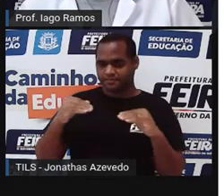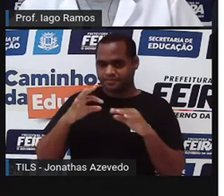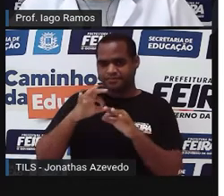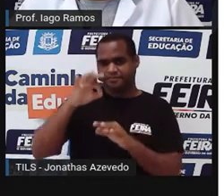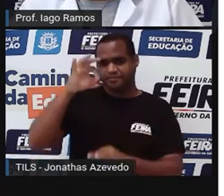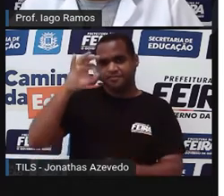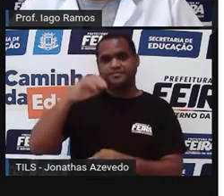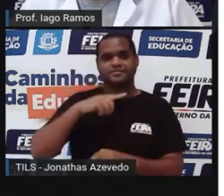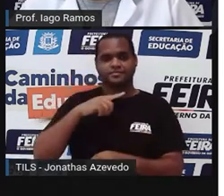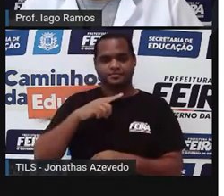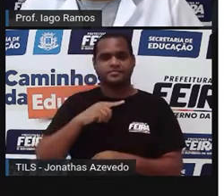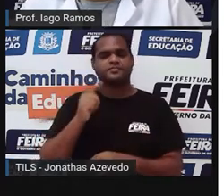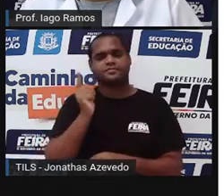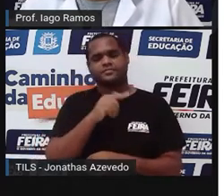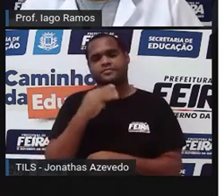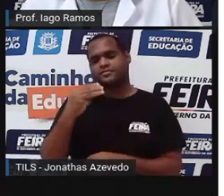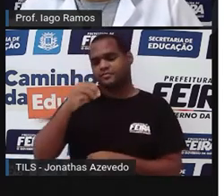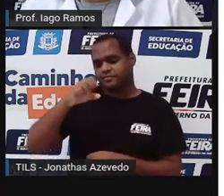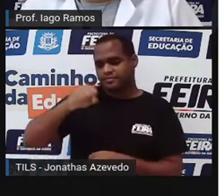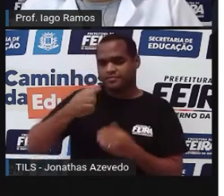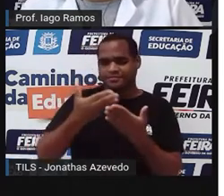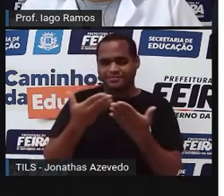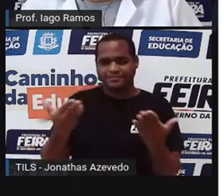vou te dar só 30 segundos pra você pensar.